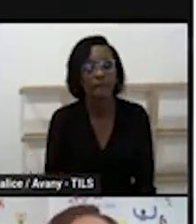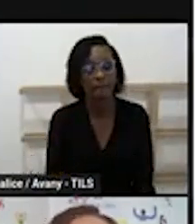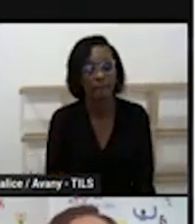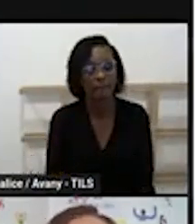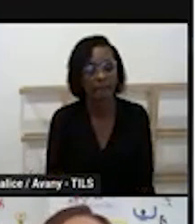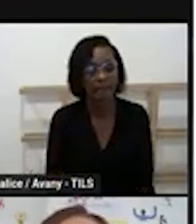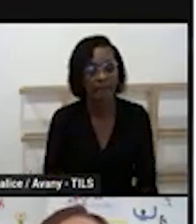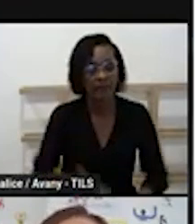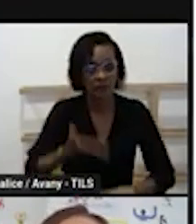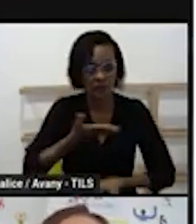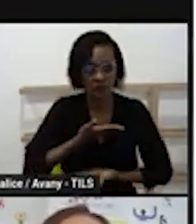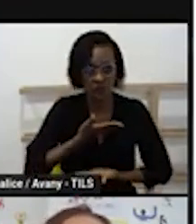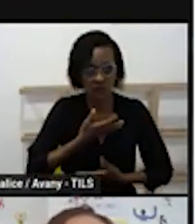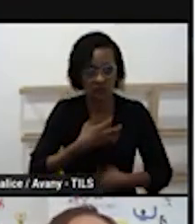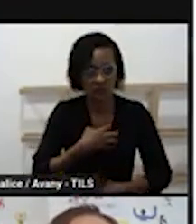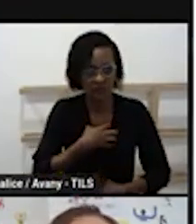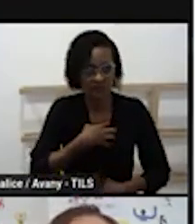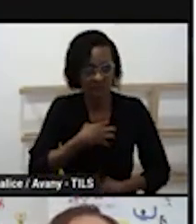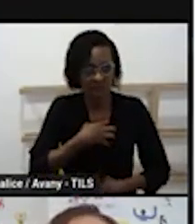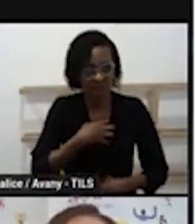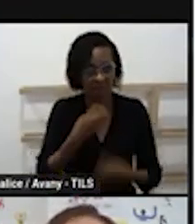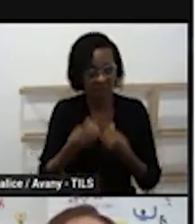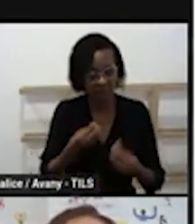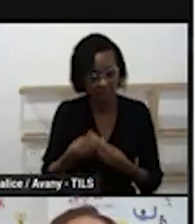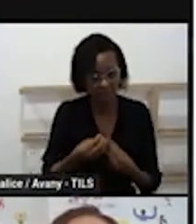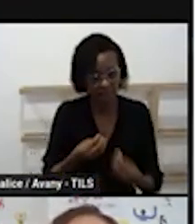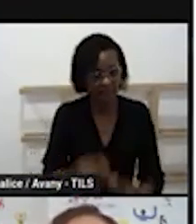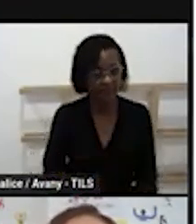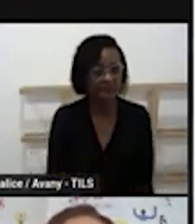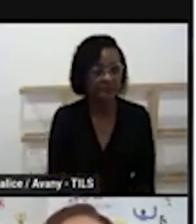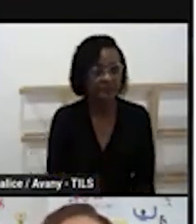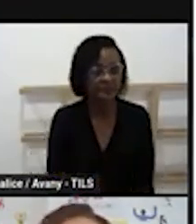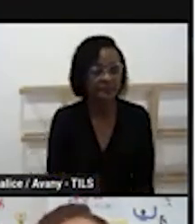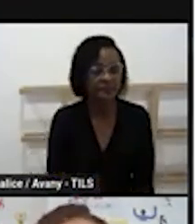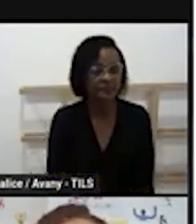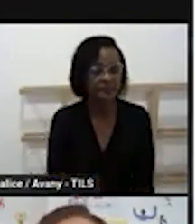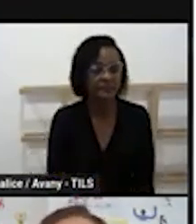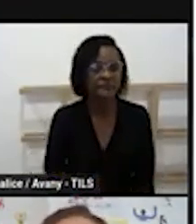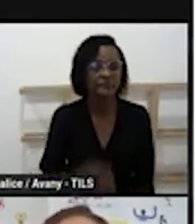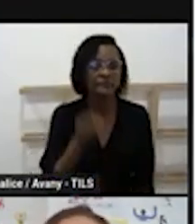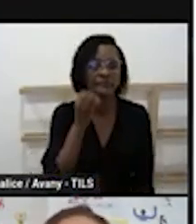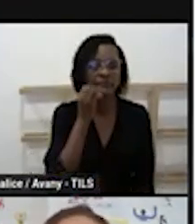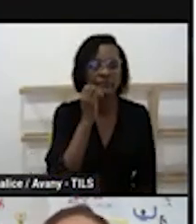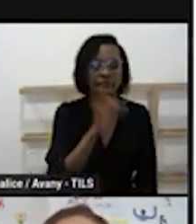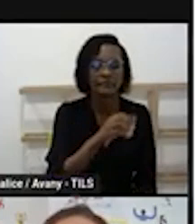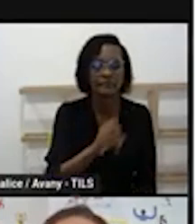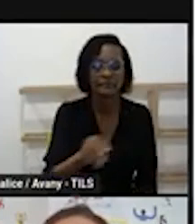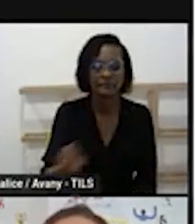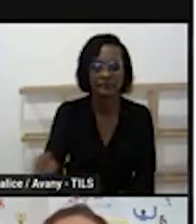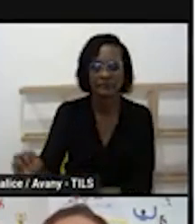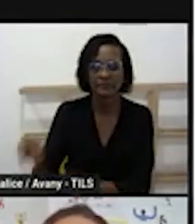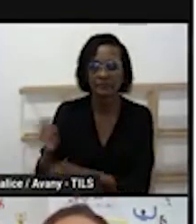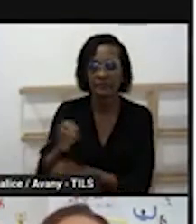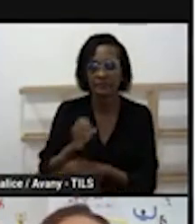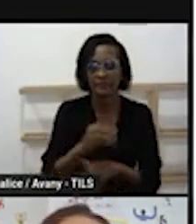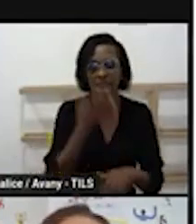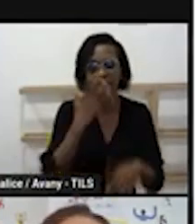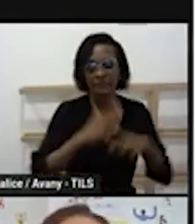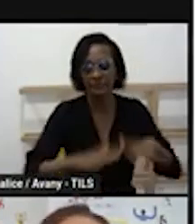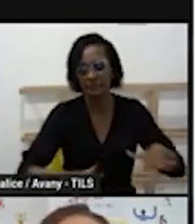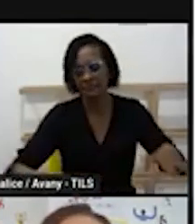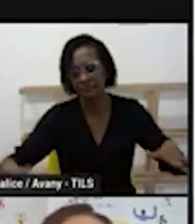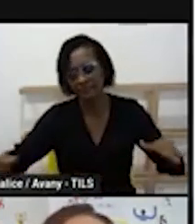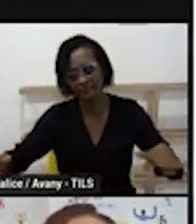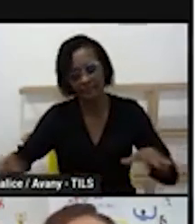no físico no emocional então a educação integral os seus processos educativos são elaborados pensando em todo e qualquer